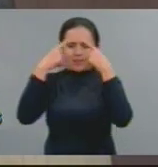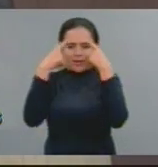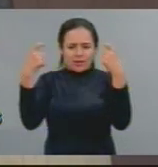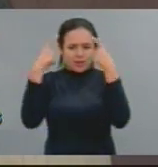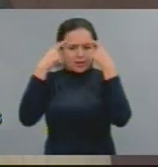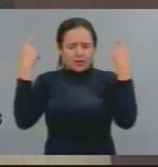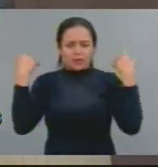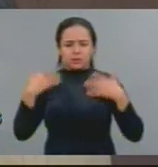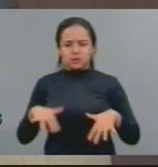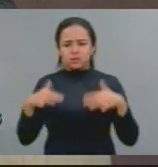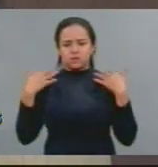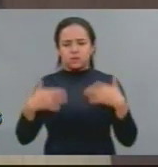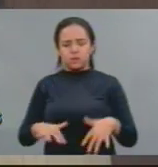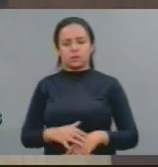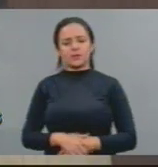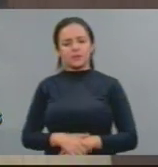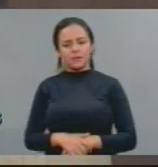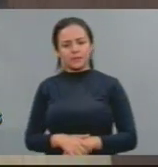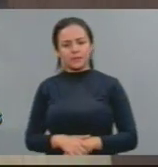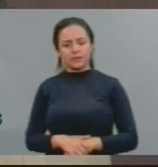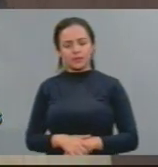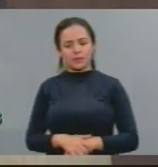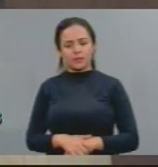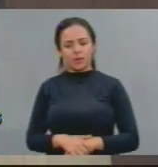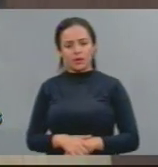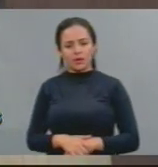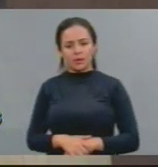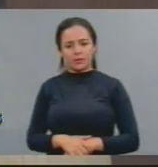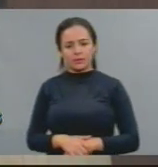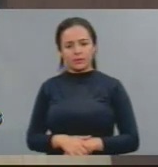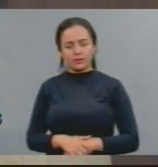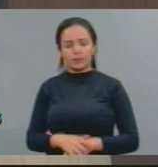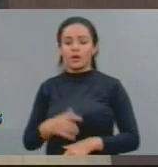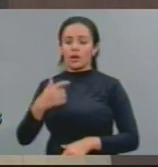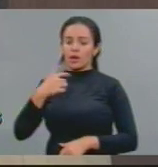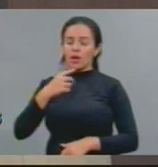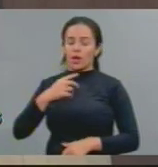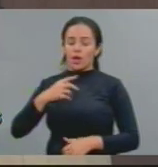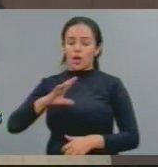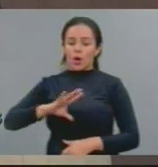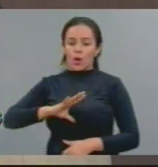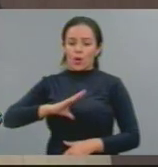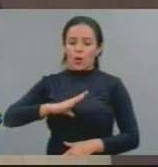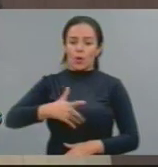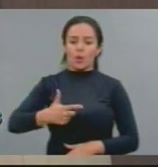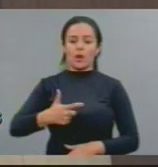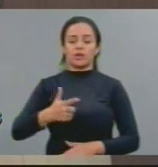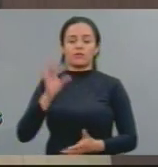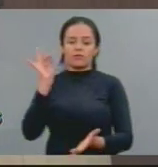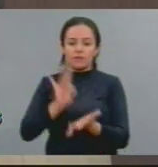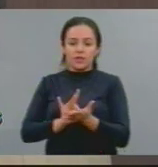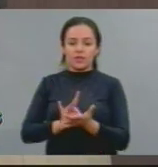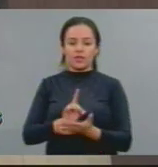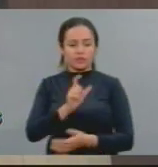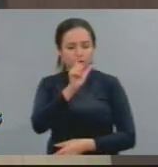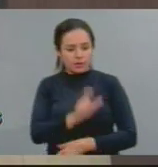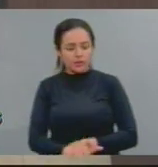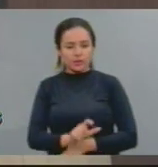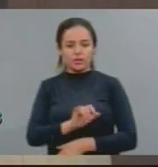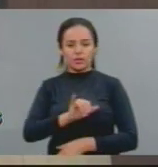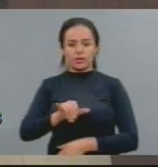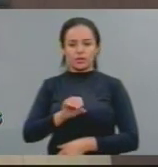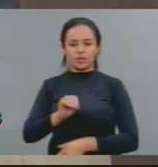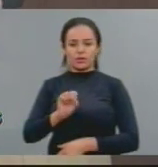Esse coragem, na verdade, deputado, corajoso, sem dúvida alguma, destemido, era José Maria do Tomé.